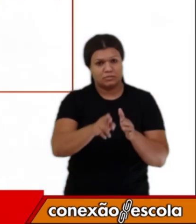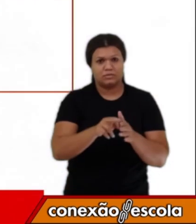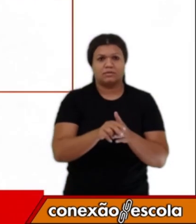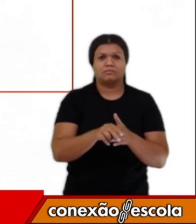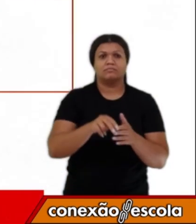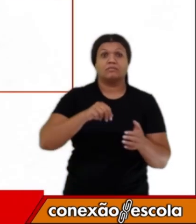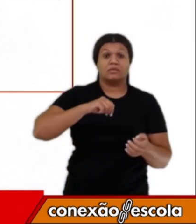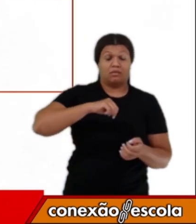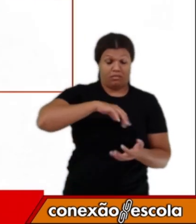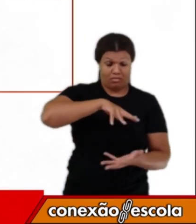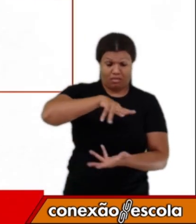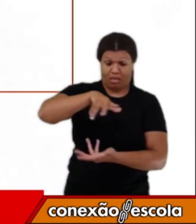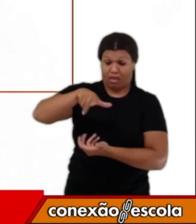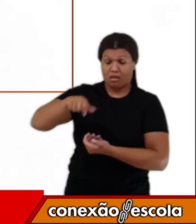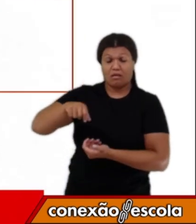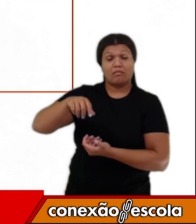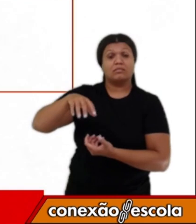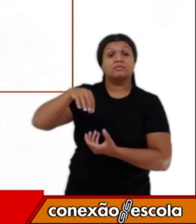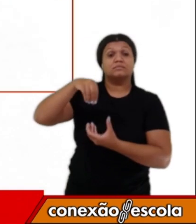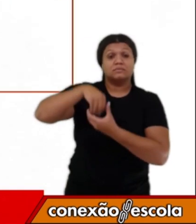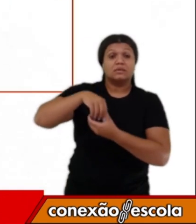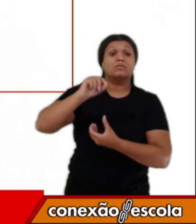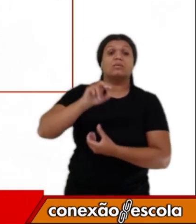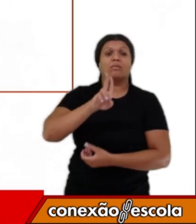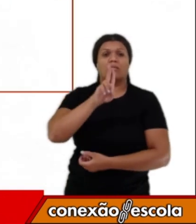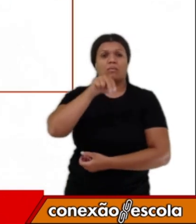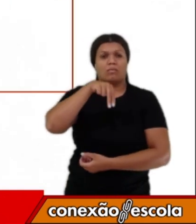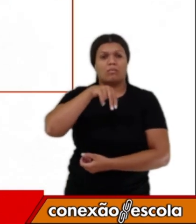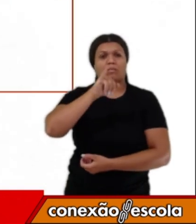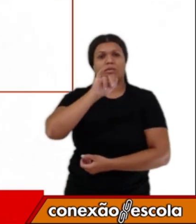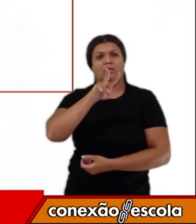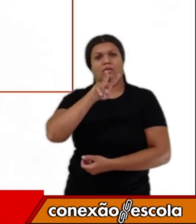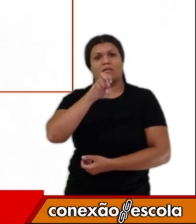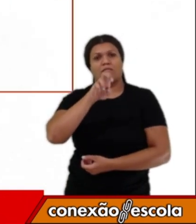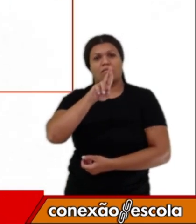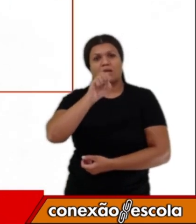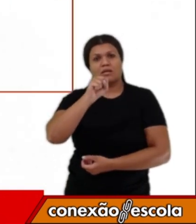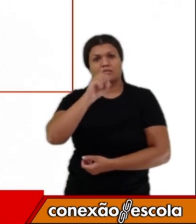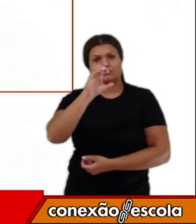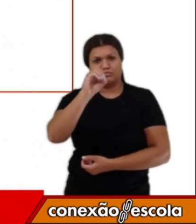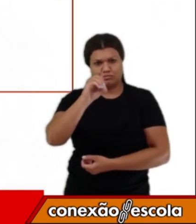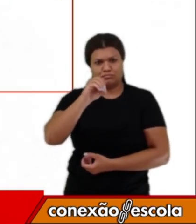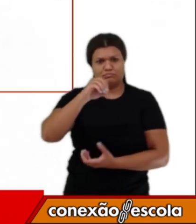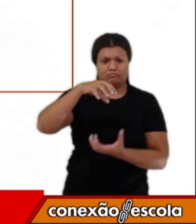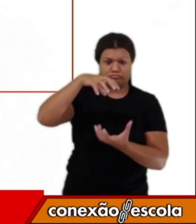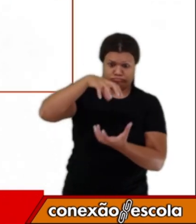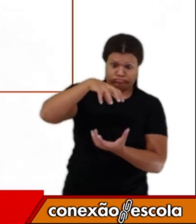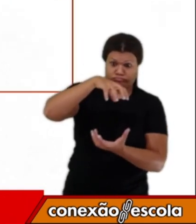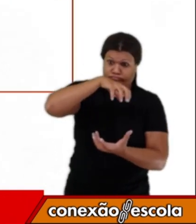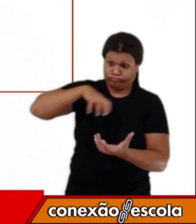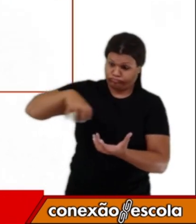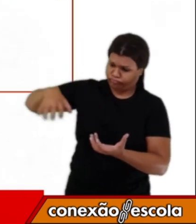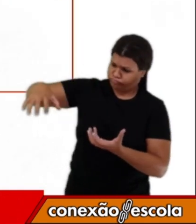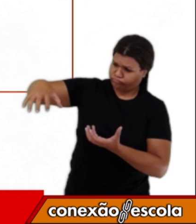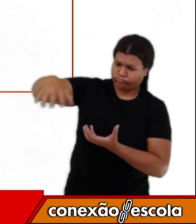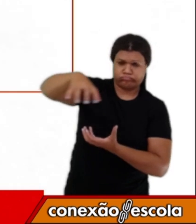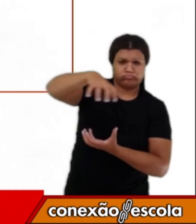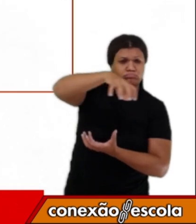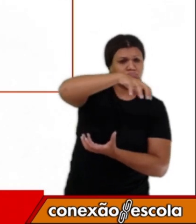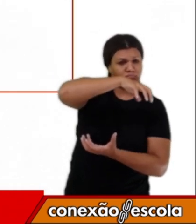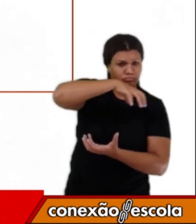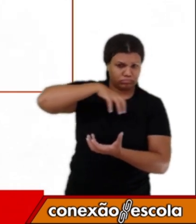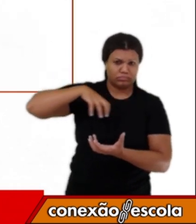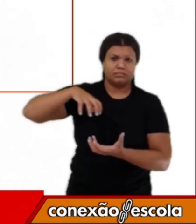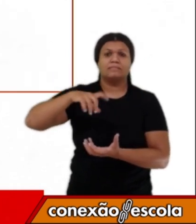no Universo. E nós compreendemos o Universo como tudo que está presente no